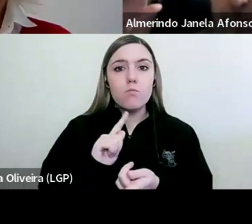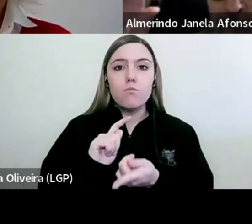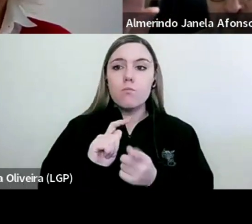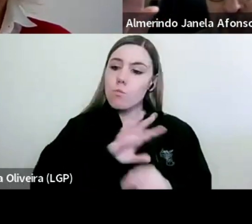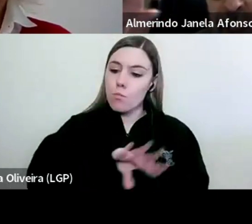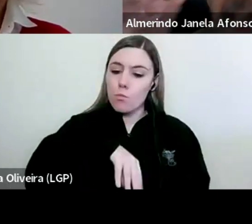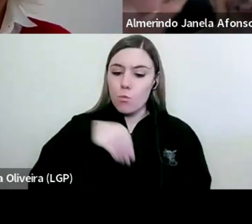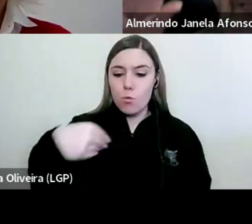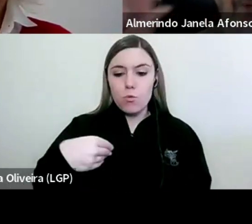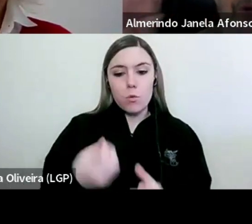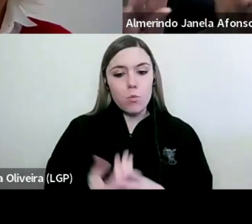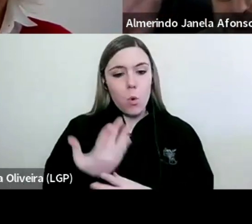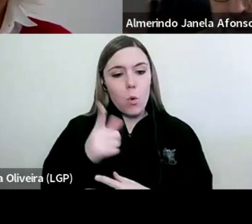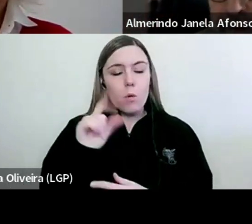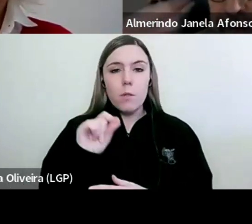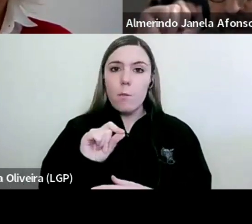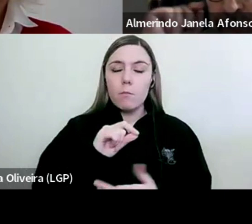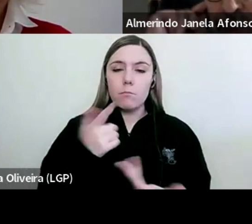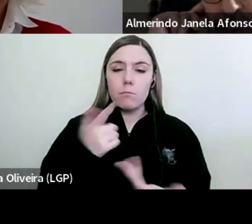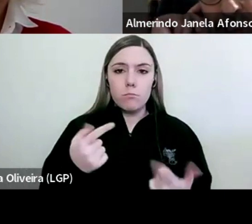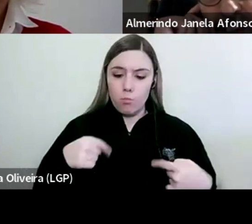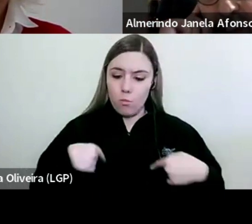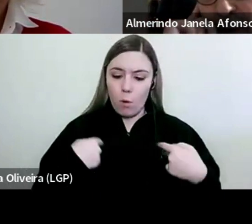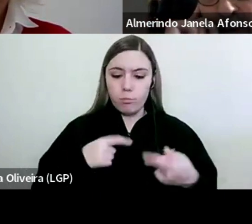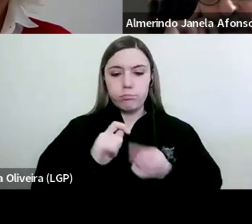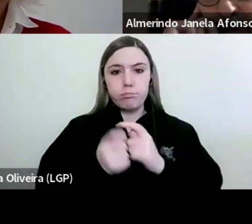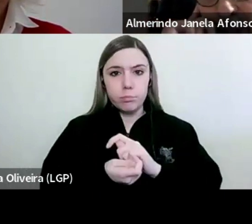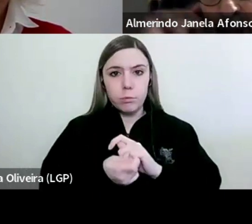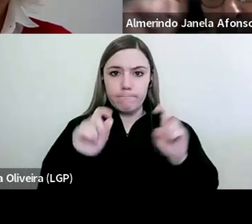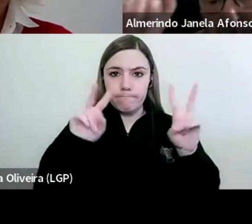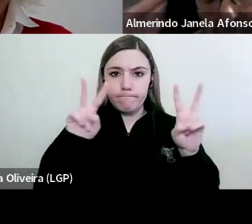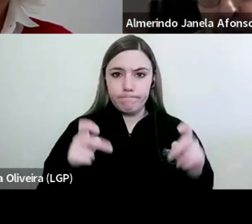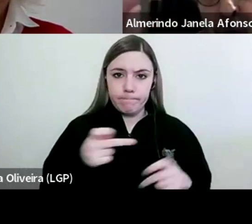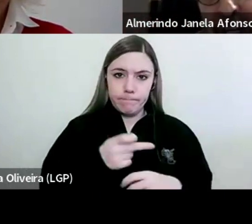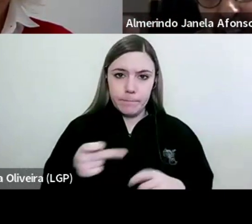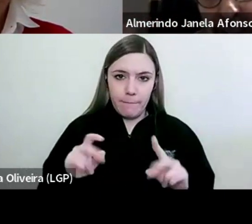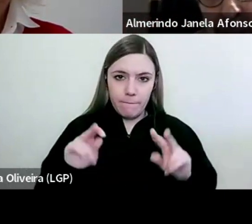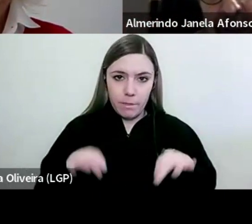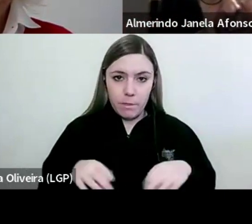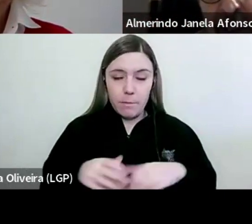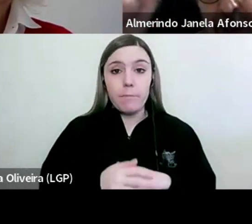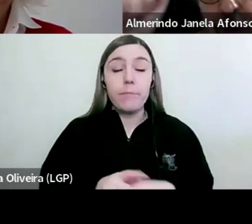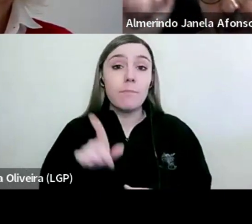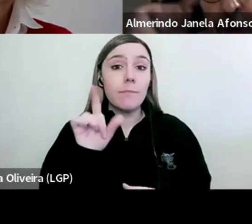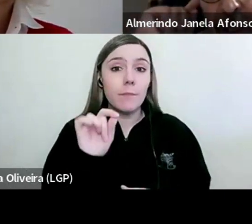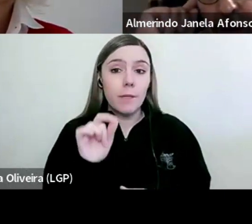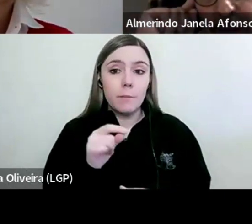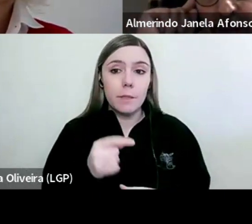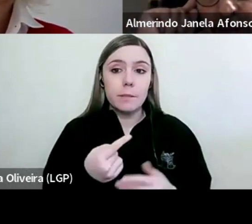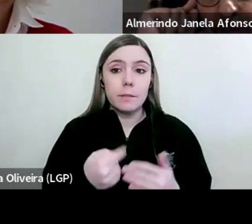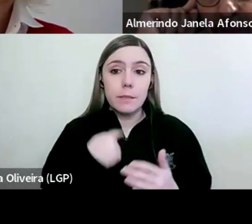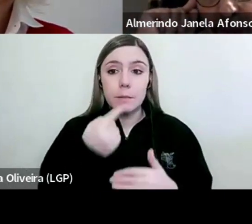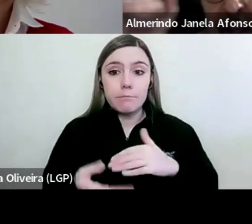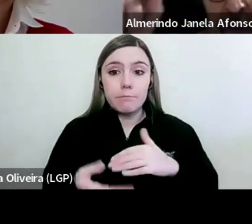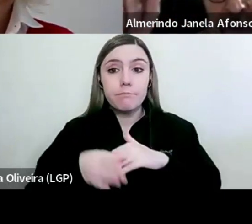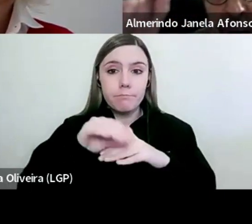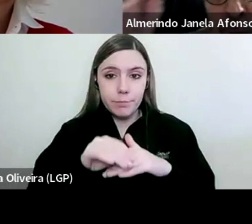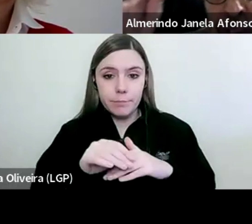mundo e de si próprio. Fim de citação. Mais concretamente, acrescento ao documento,